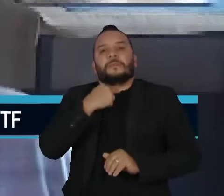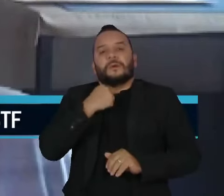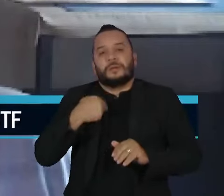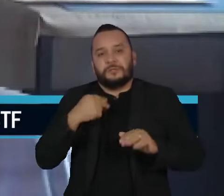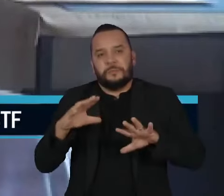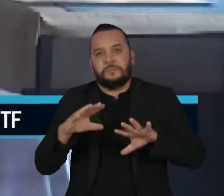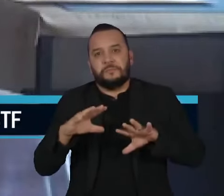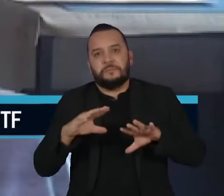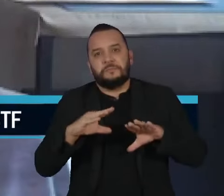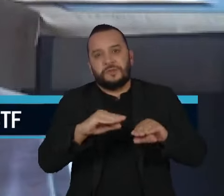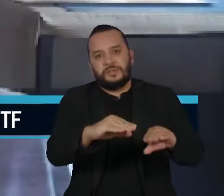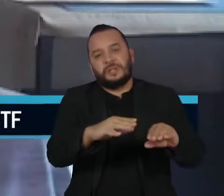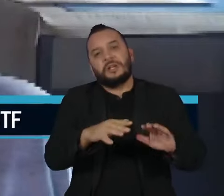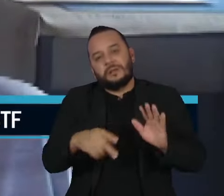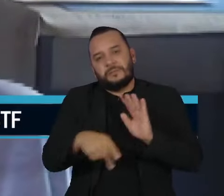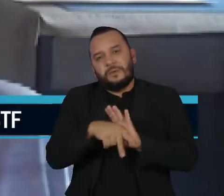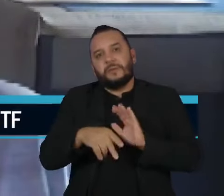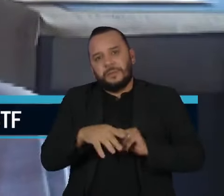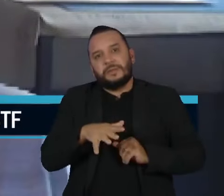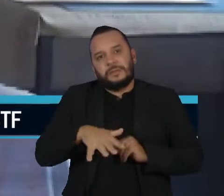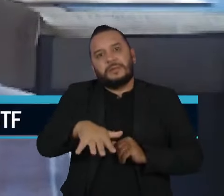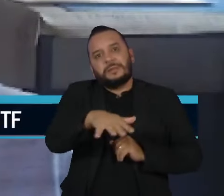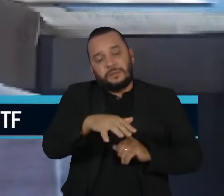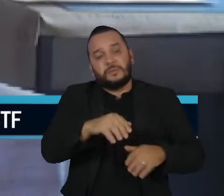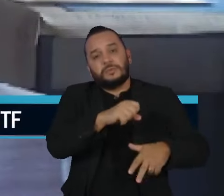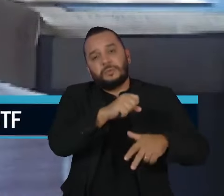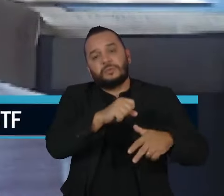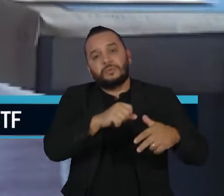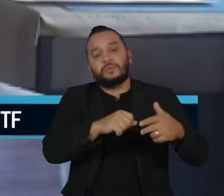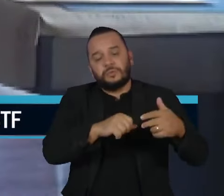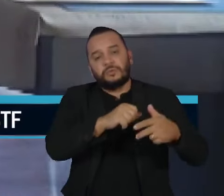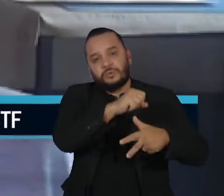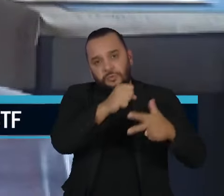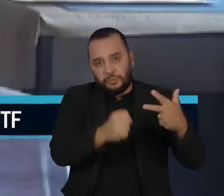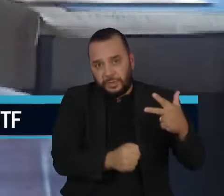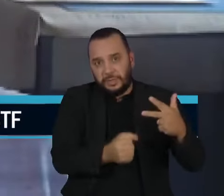poder do Judiciário diante dos outros dois poderes do Estado brasileiro.